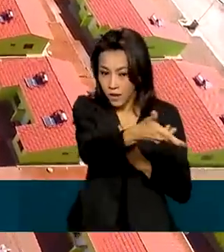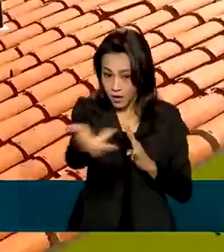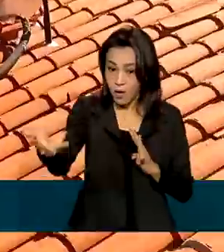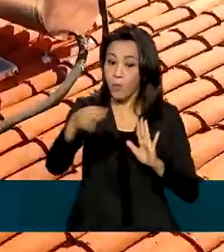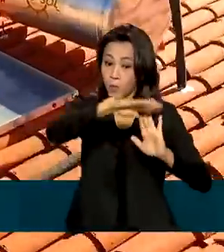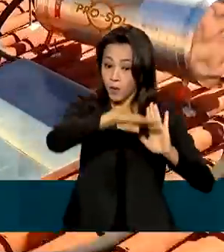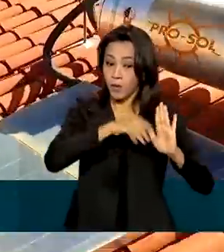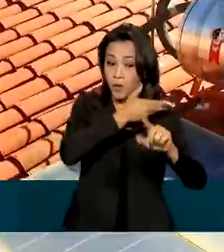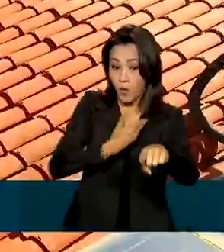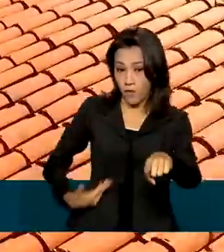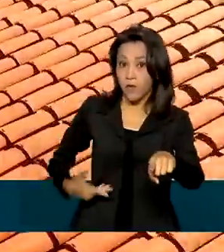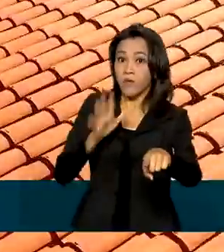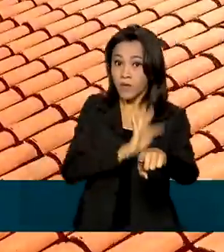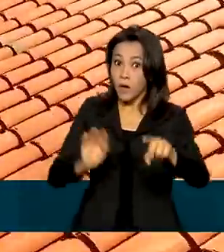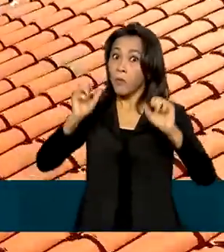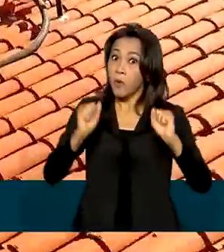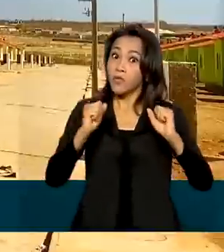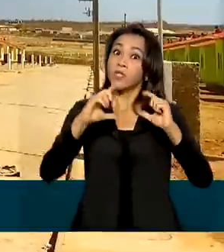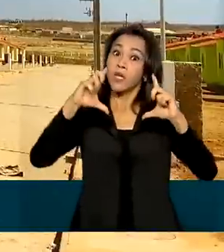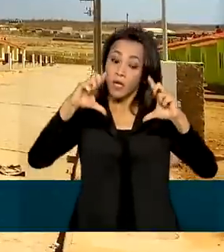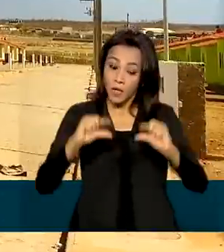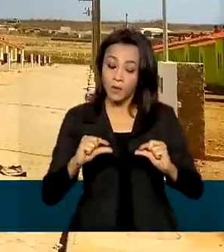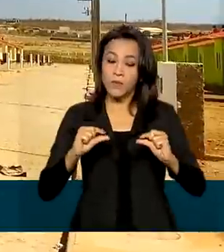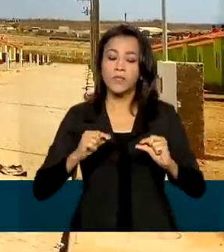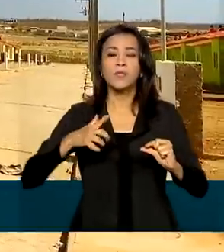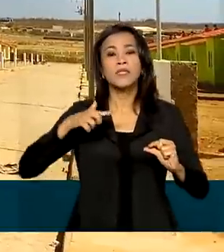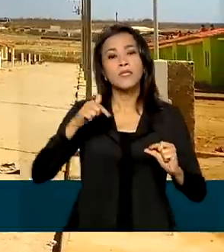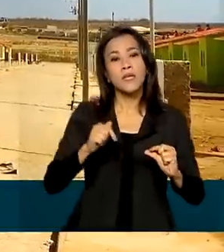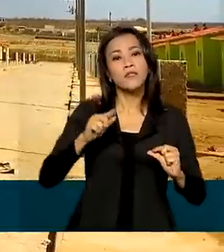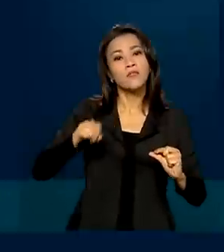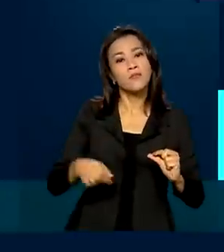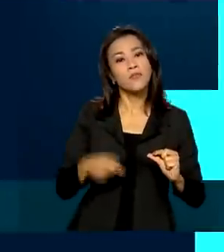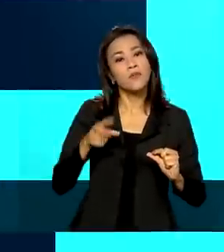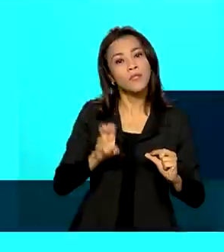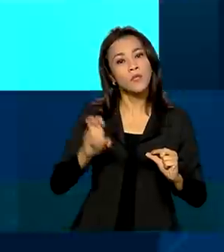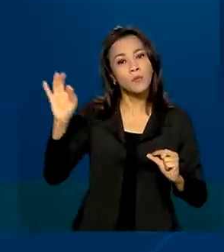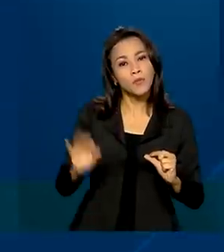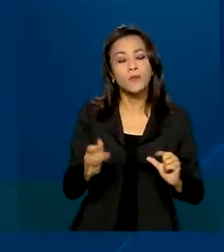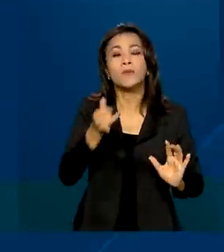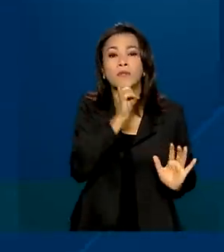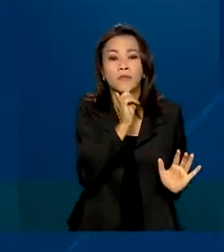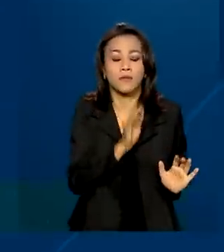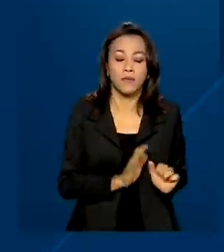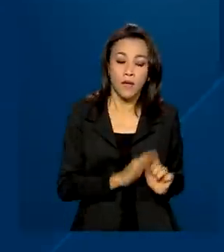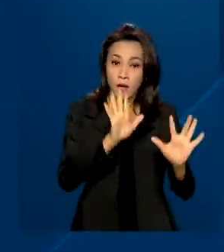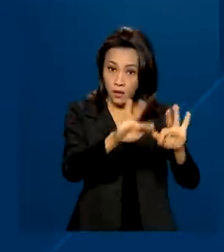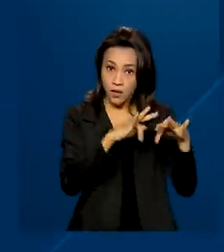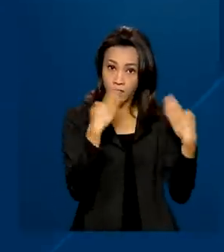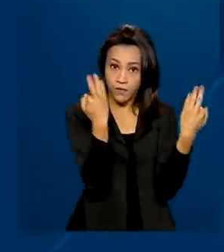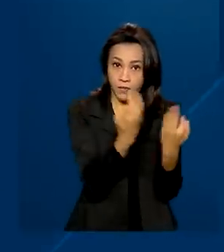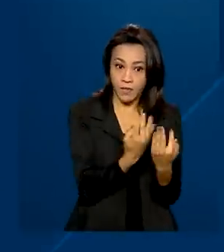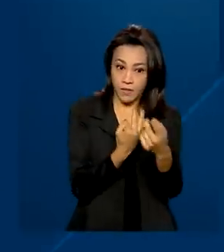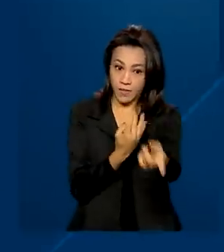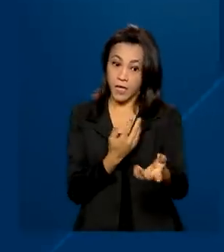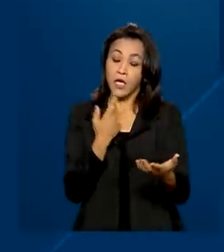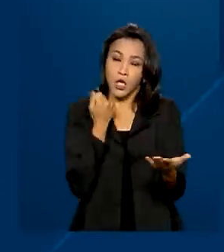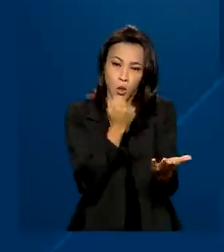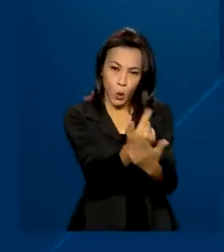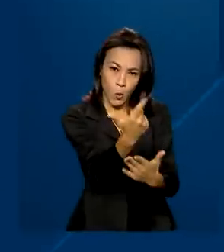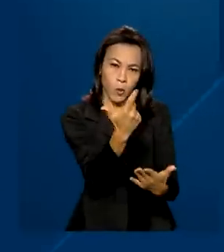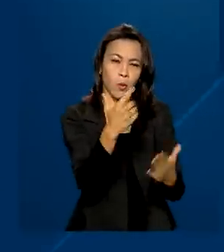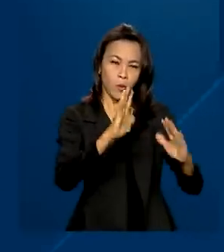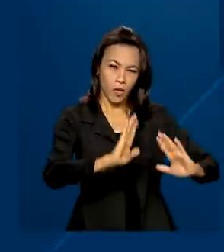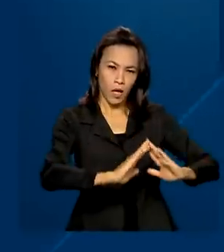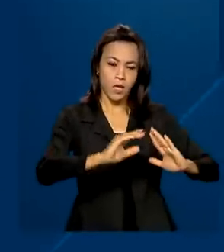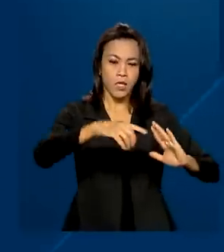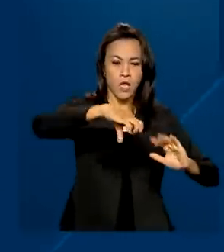Federal poderá cair, em média, 7,5%. Um exemplo, uma família que financiou um imóvel de até